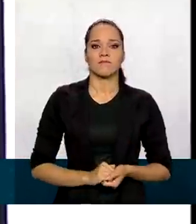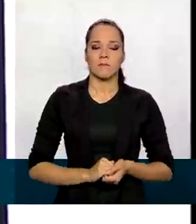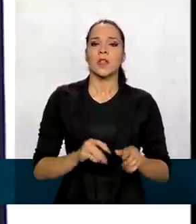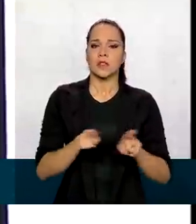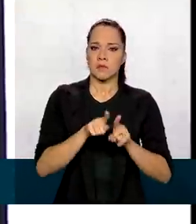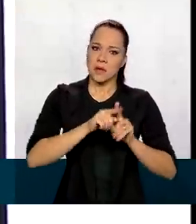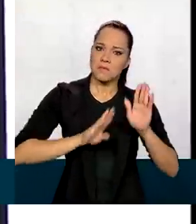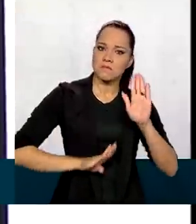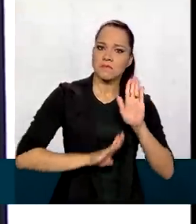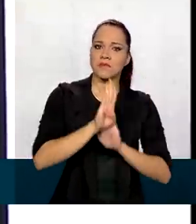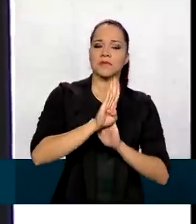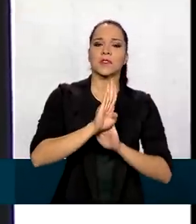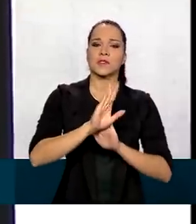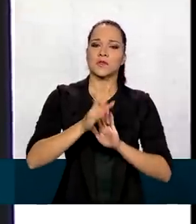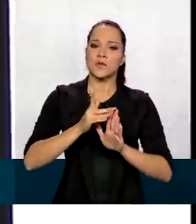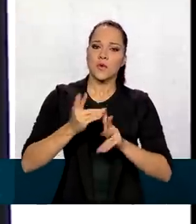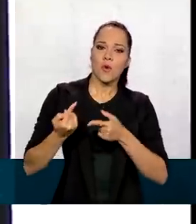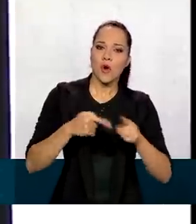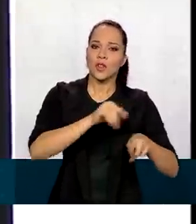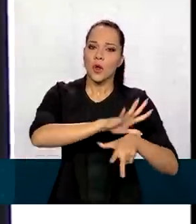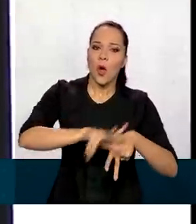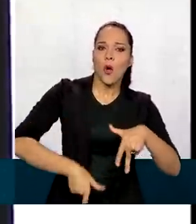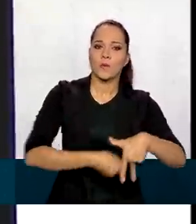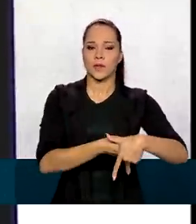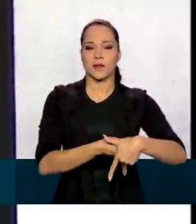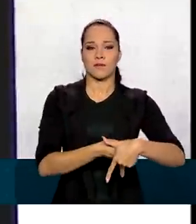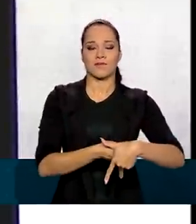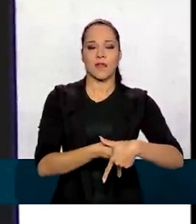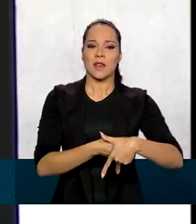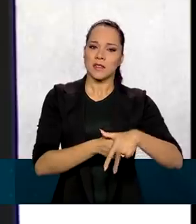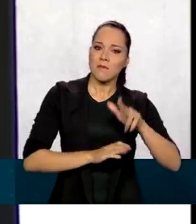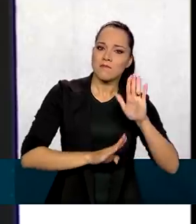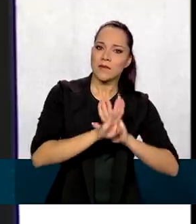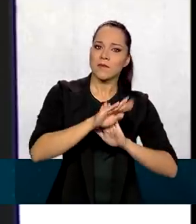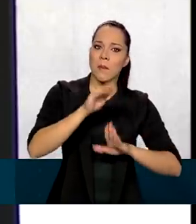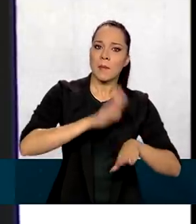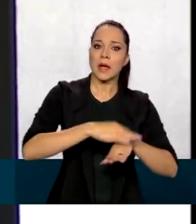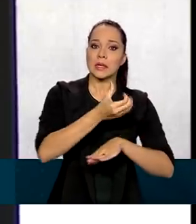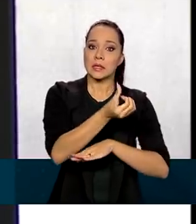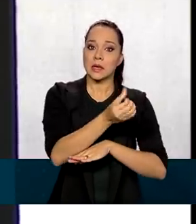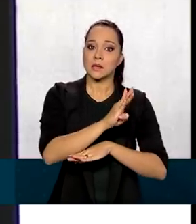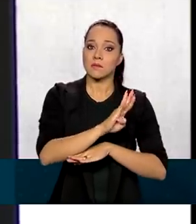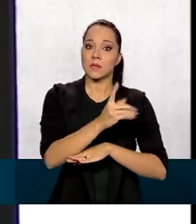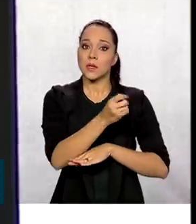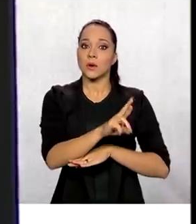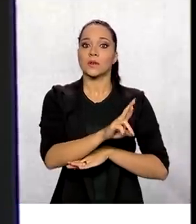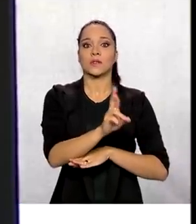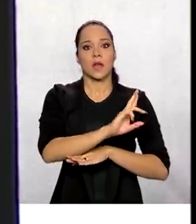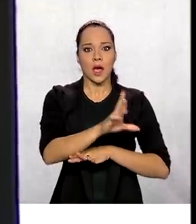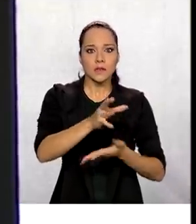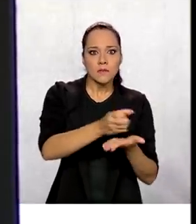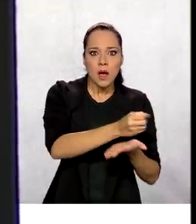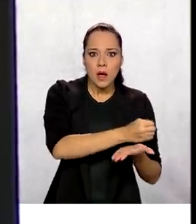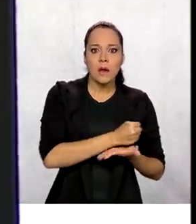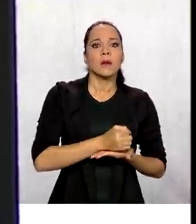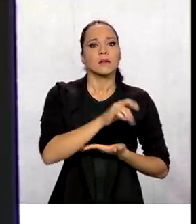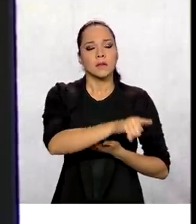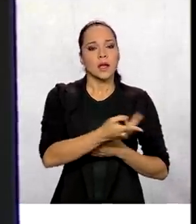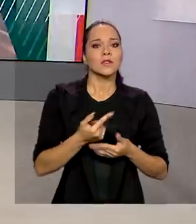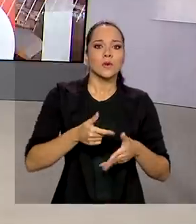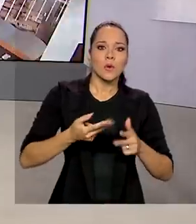recordes no combate à corrupção. Passamos da casa dos 6 bilhões de reais apreendidos no combate à corrupção.